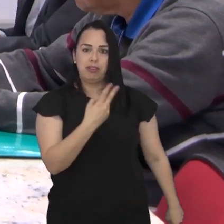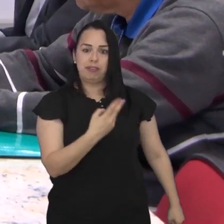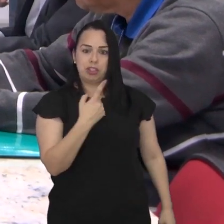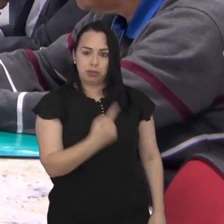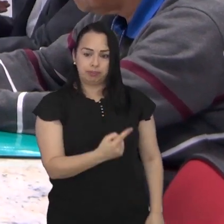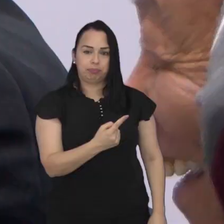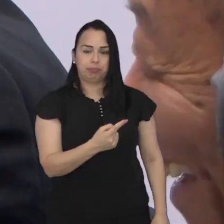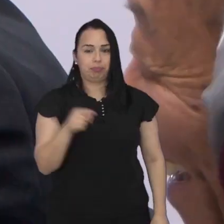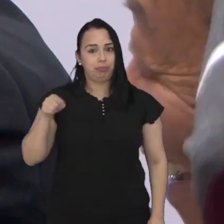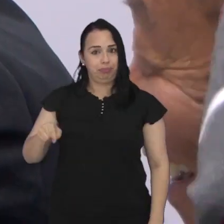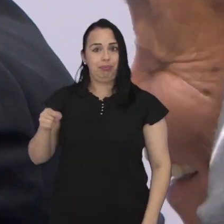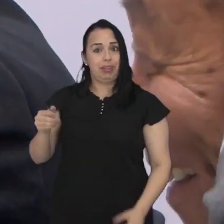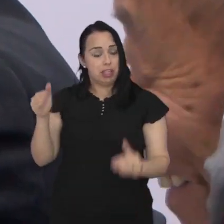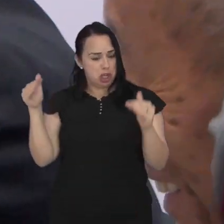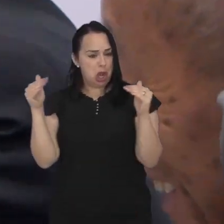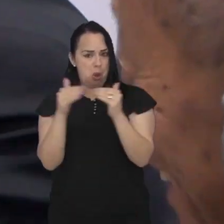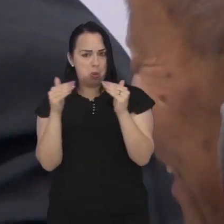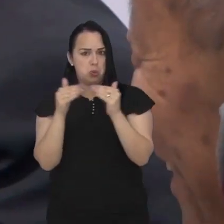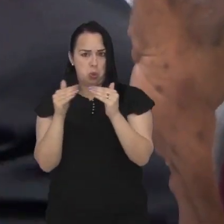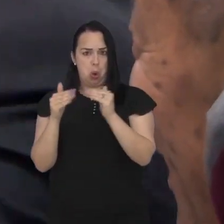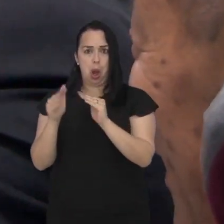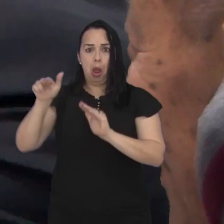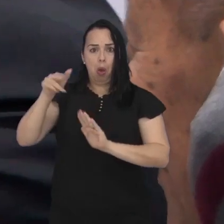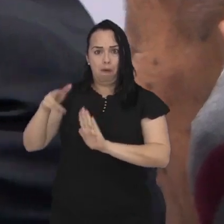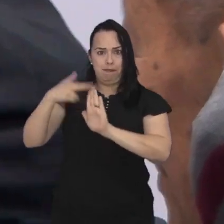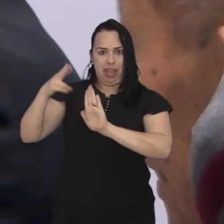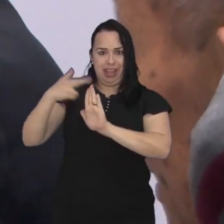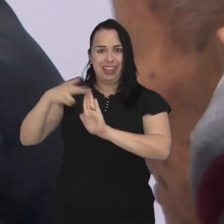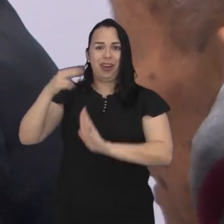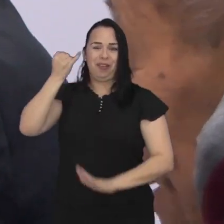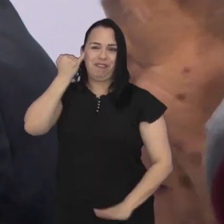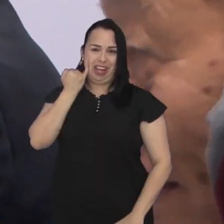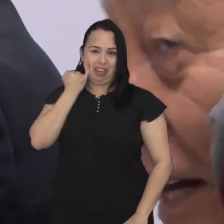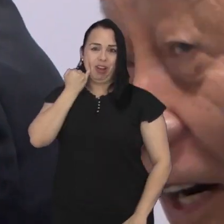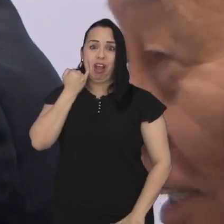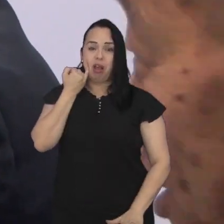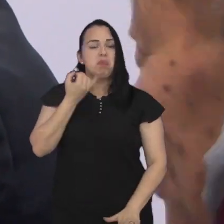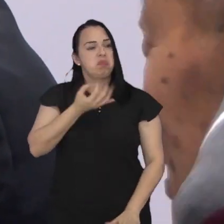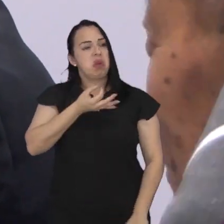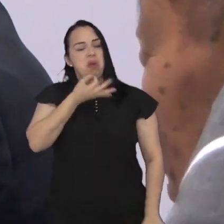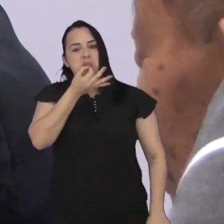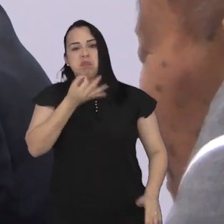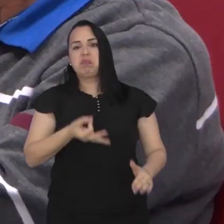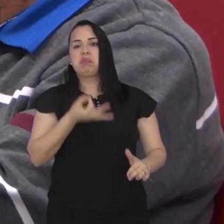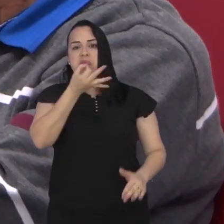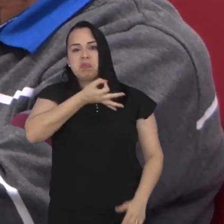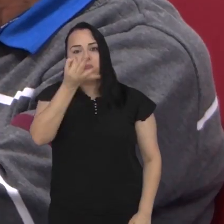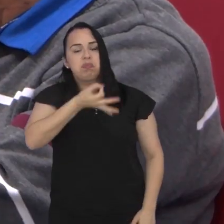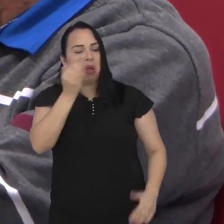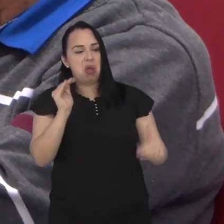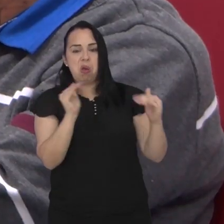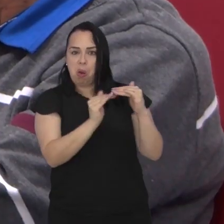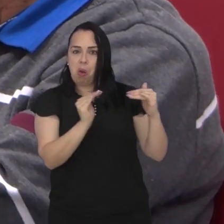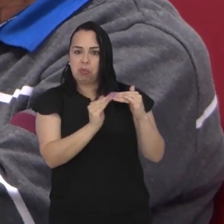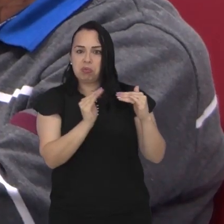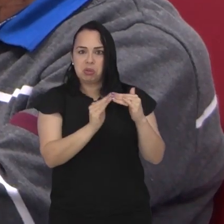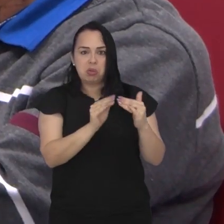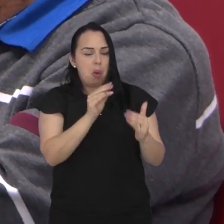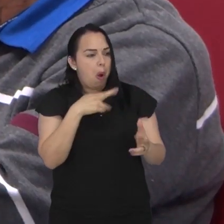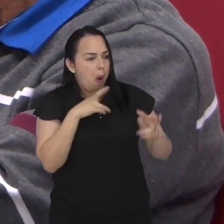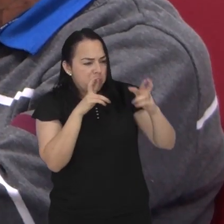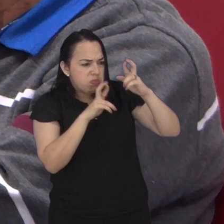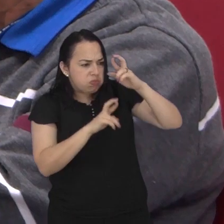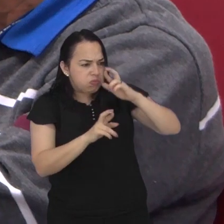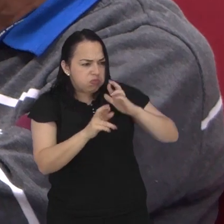Prefeitura O parecer favorável foi dado pelo relator o vereador Zé Luiz Segundo o parlamentar